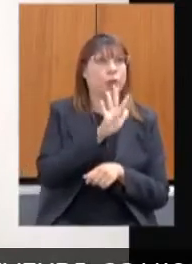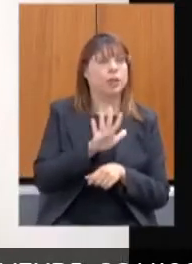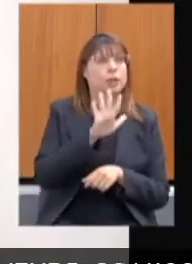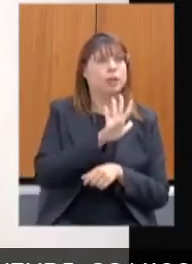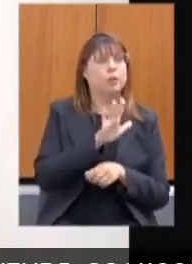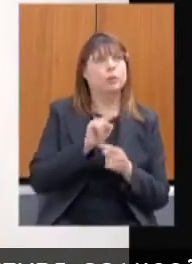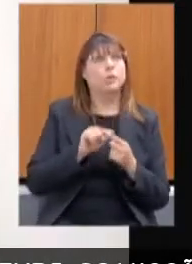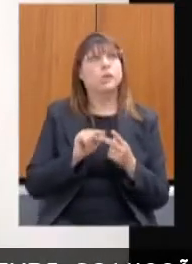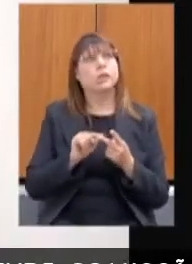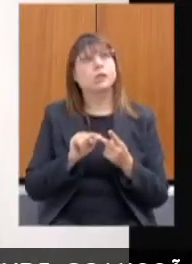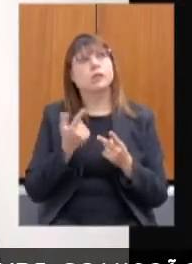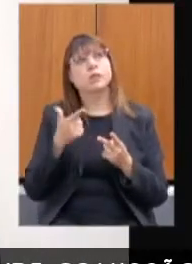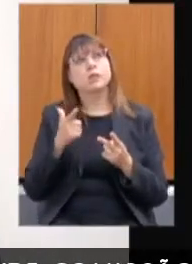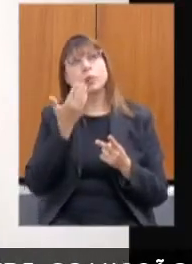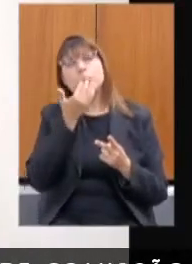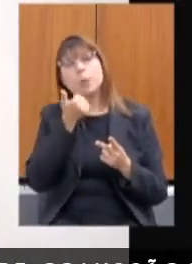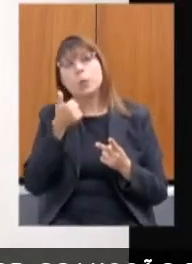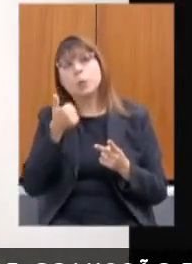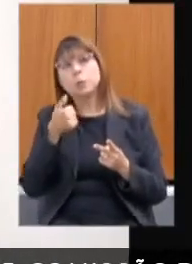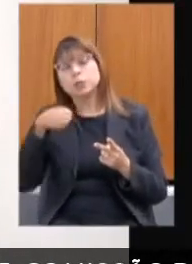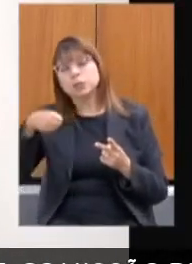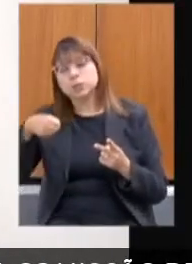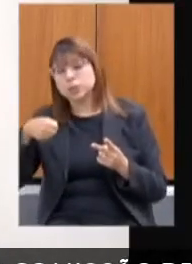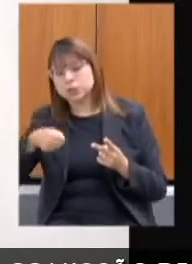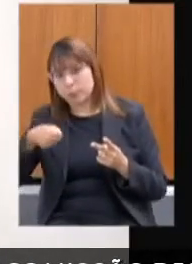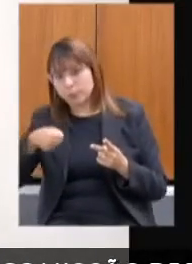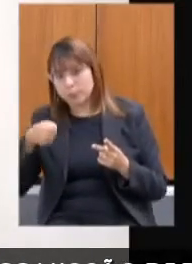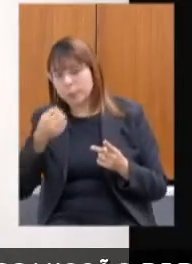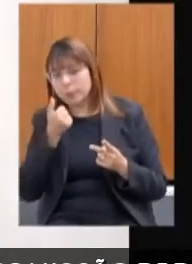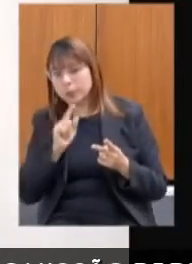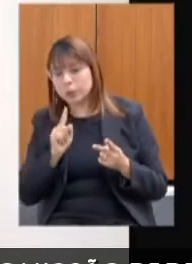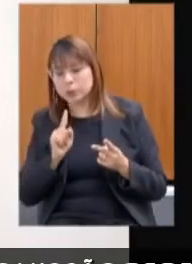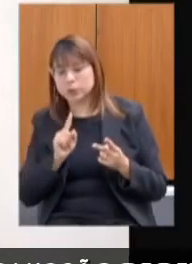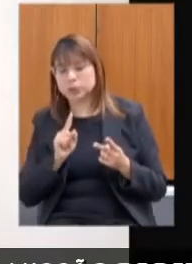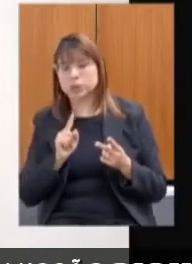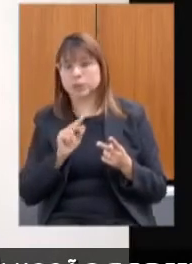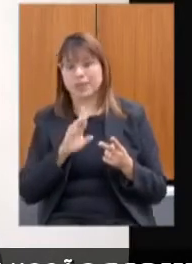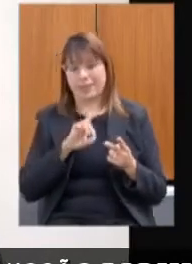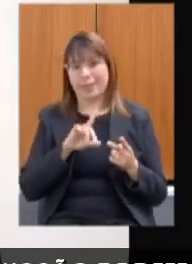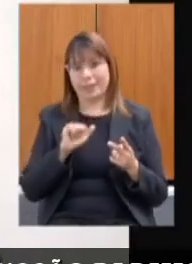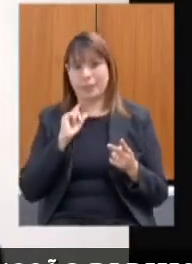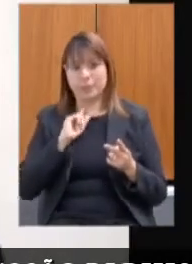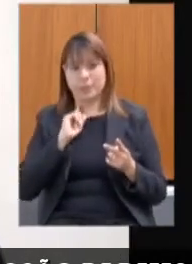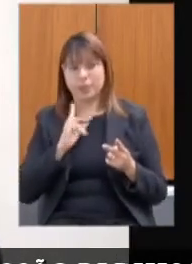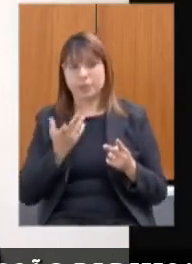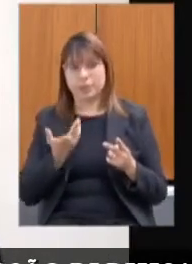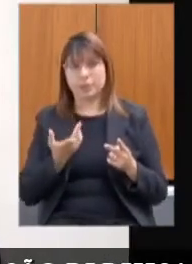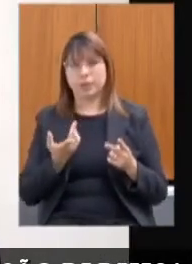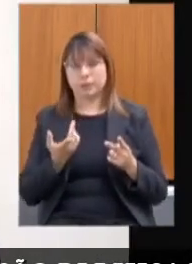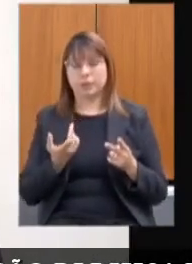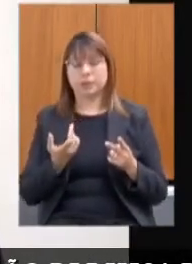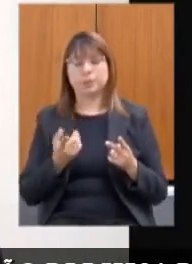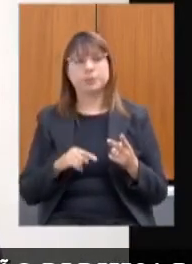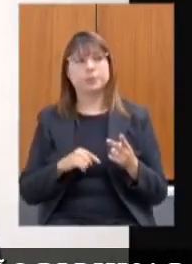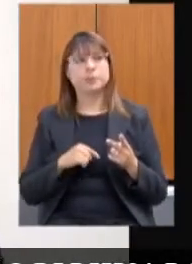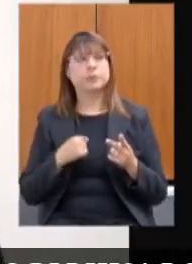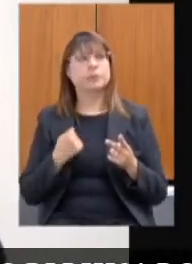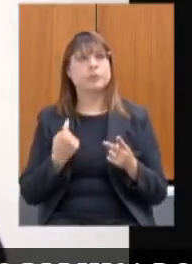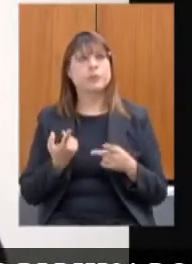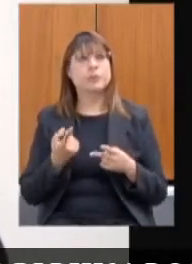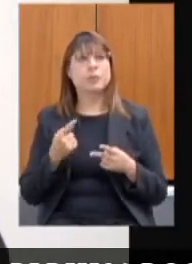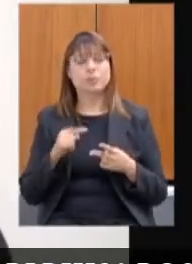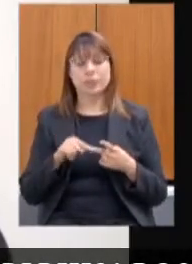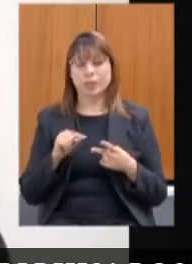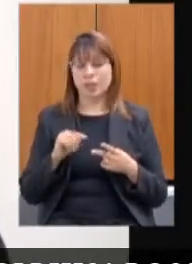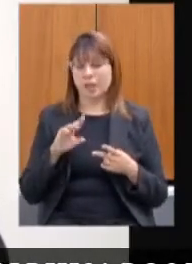sem o Bolsa Merenda que agora é o Renda Minas, acoplado ao recurso transferido, mas se o